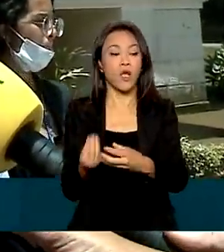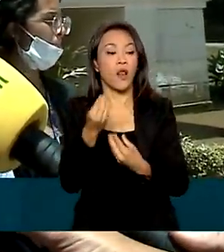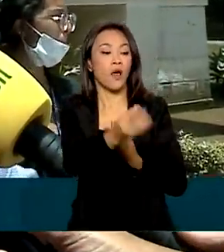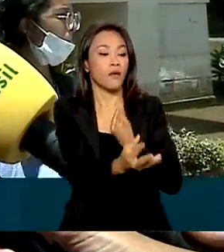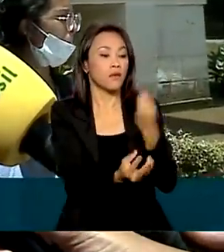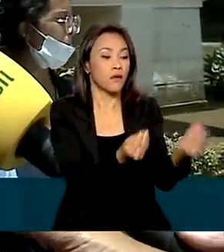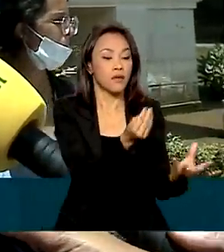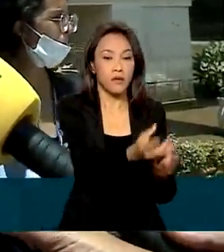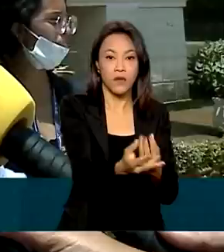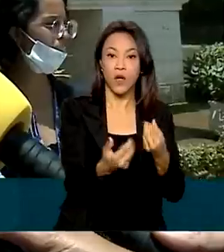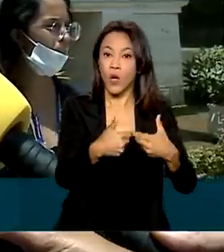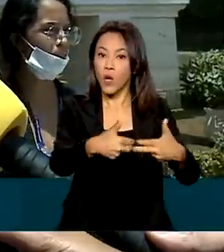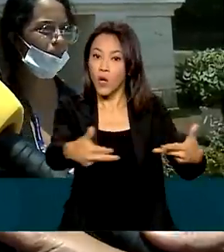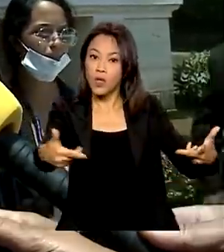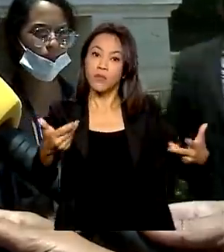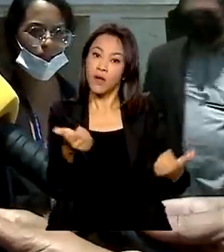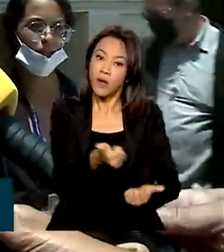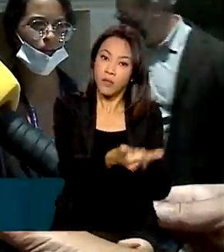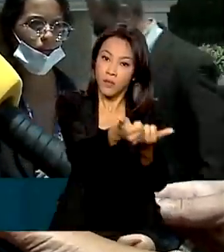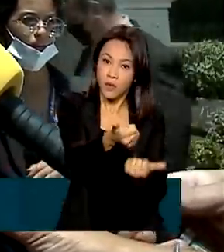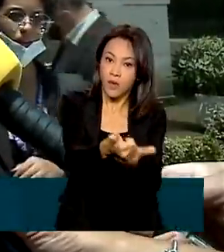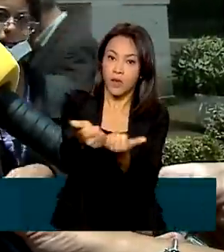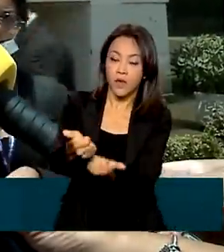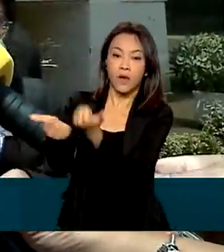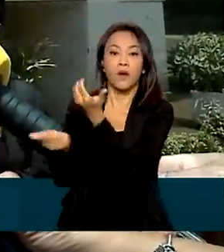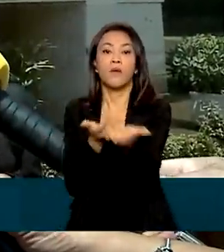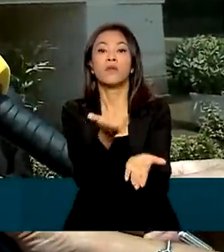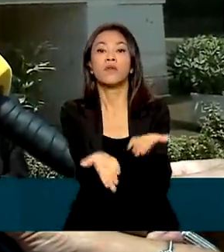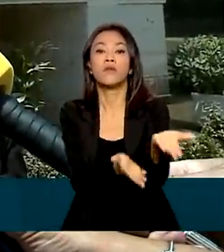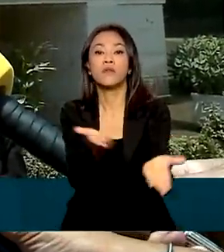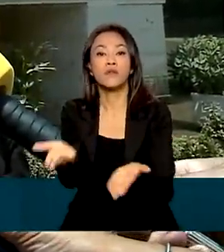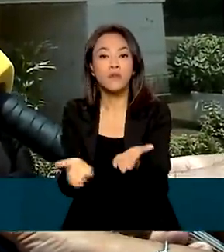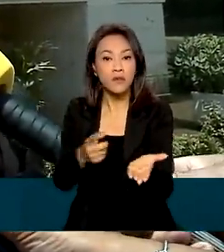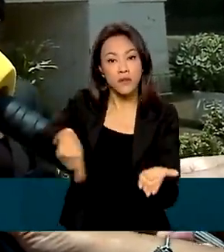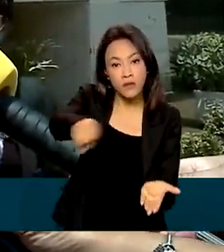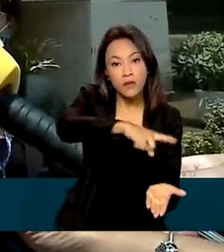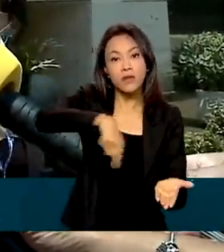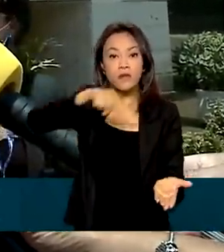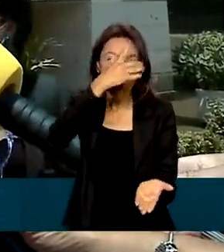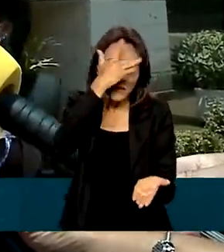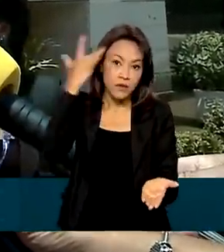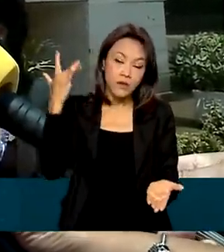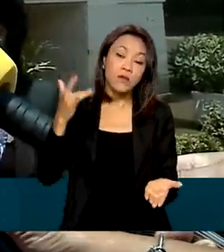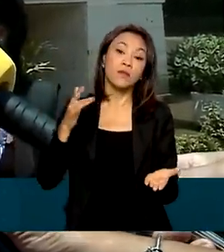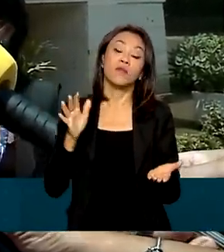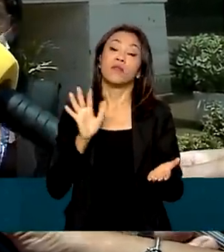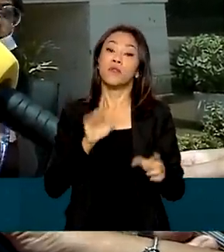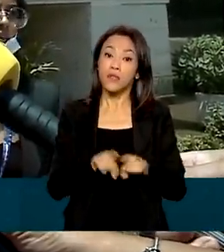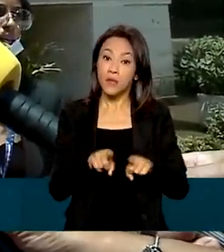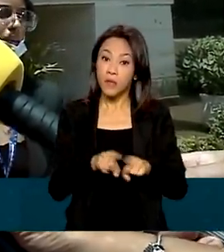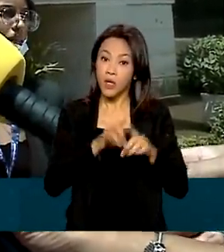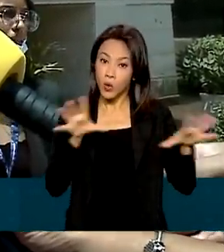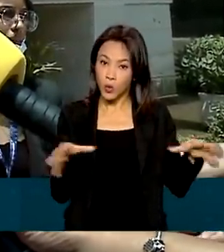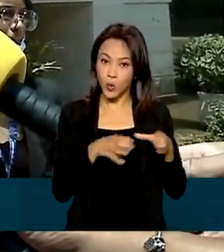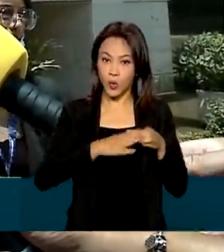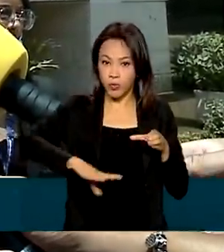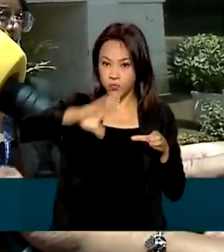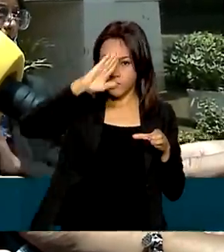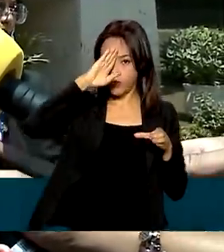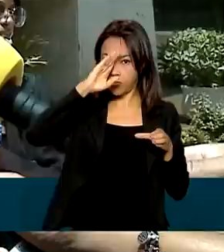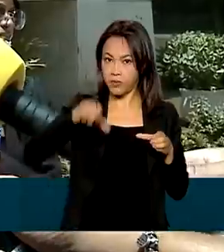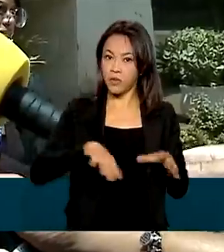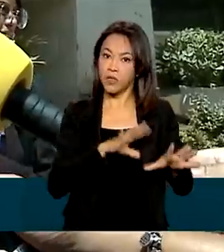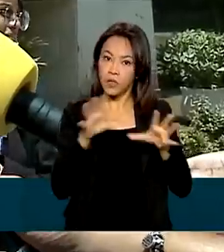estratégicos para fortalecer o atendimento da população. Mas a Força Nacional, a equipe da atenção